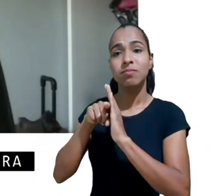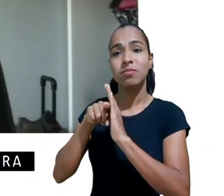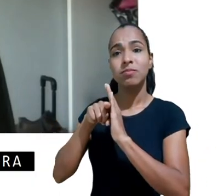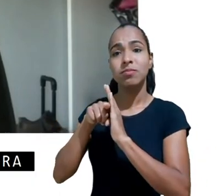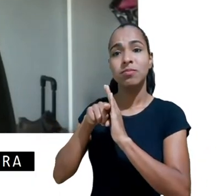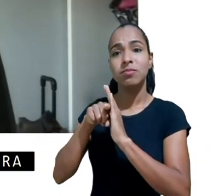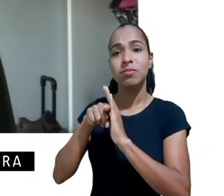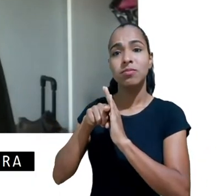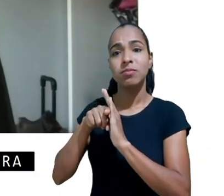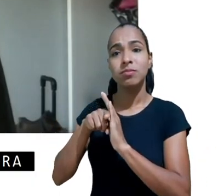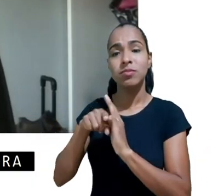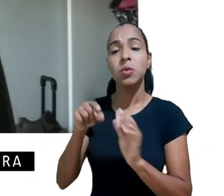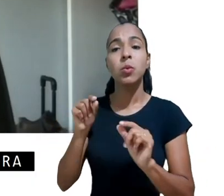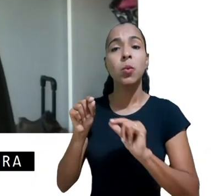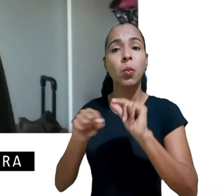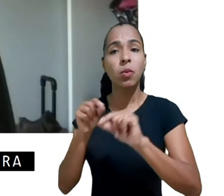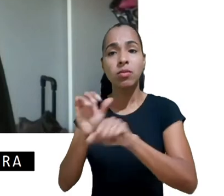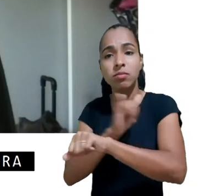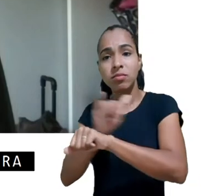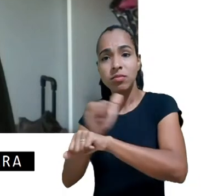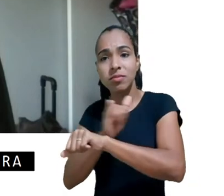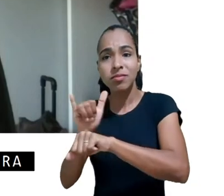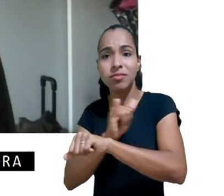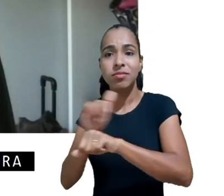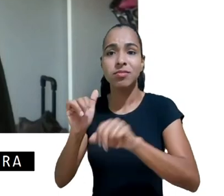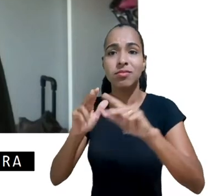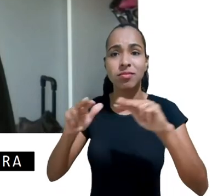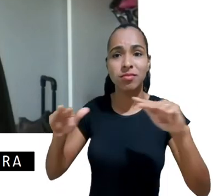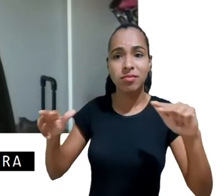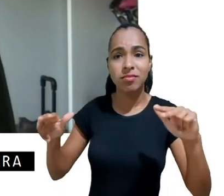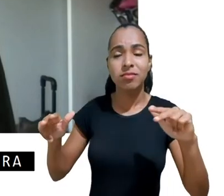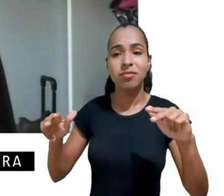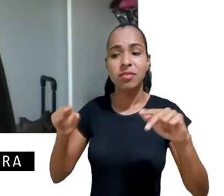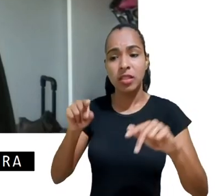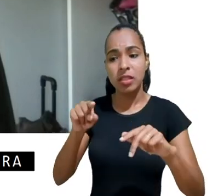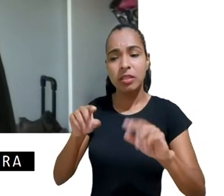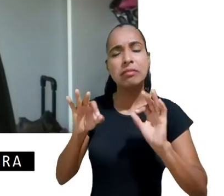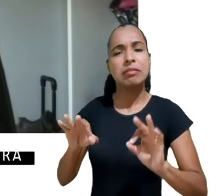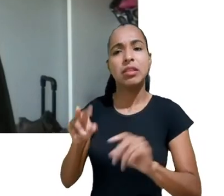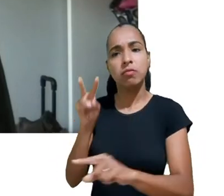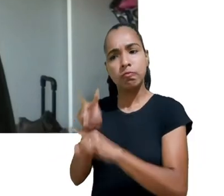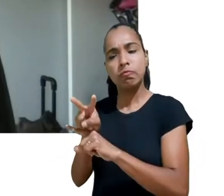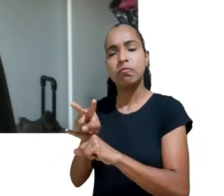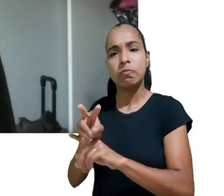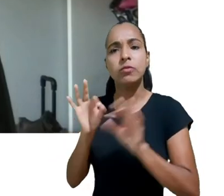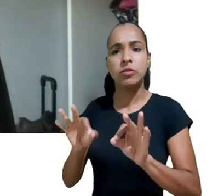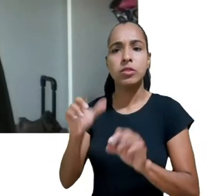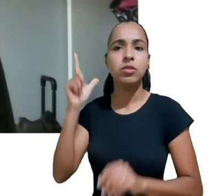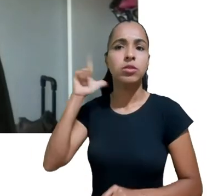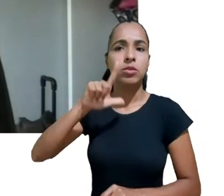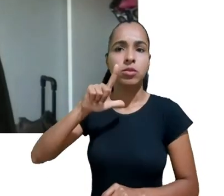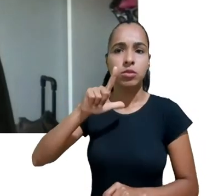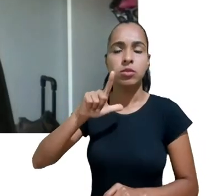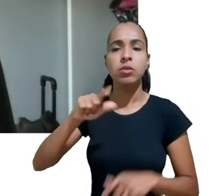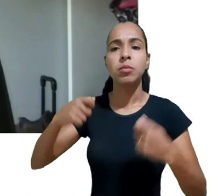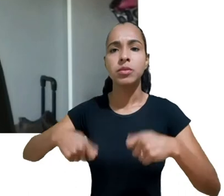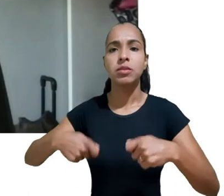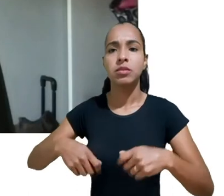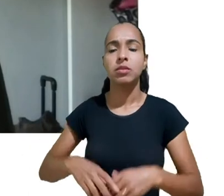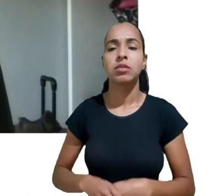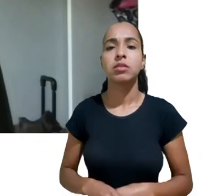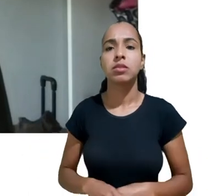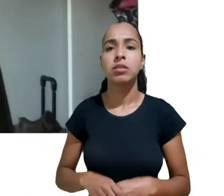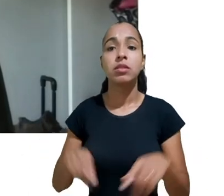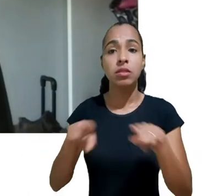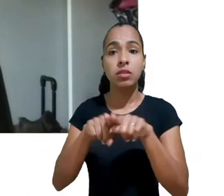pular no barco de técnicas que já garantem a privacidade by design e ao mesmo tempo pensar em garantir esses ambientes